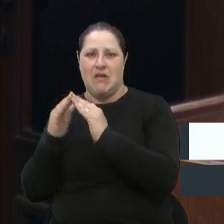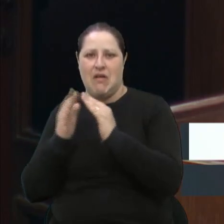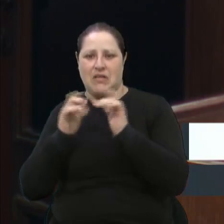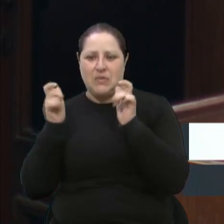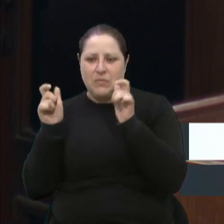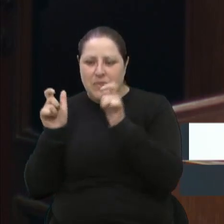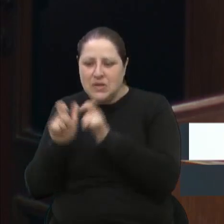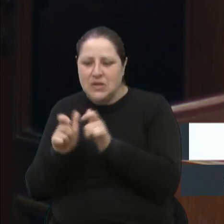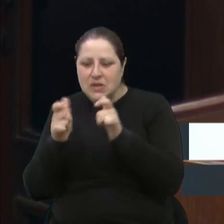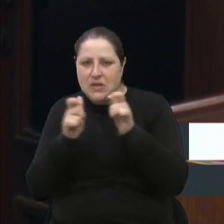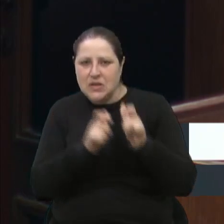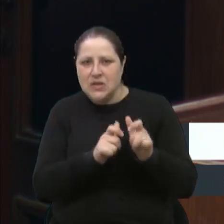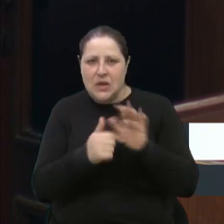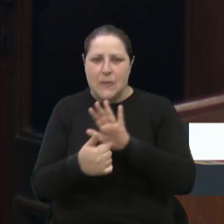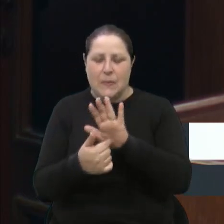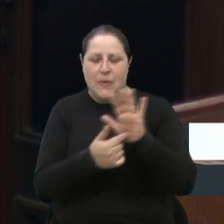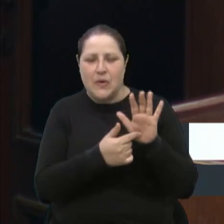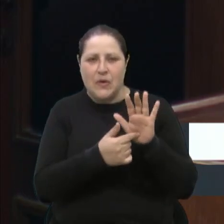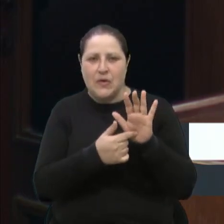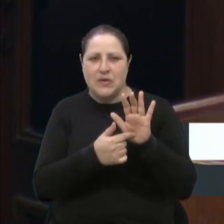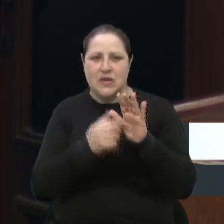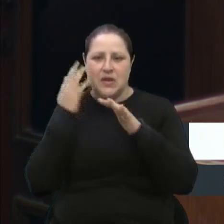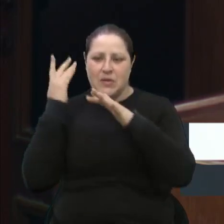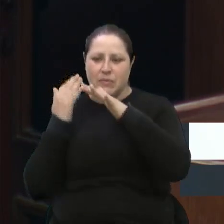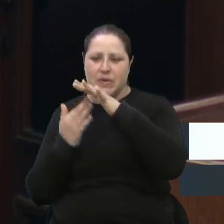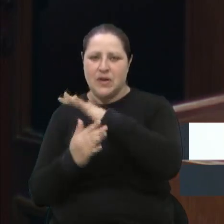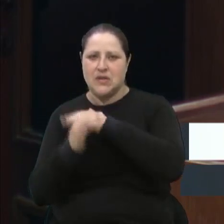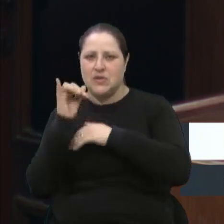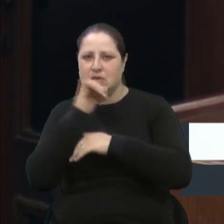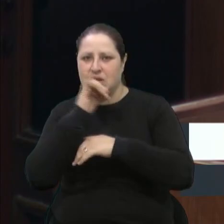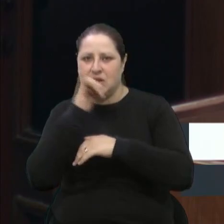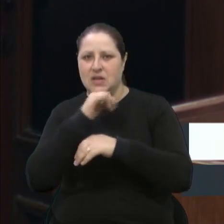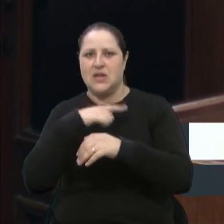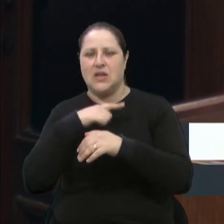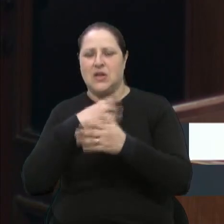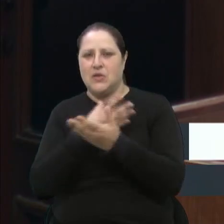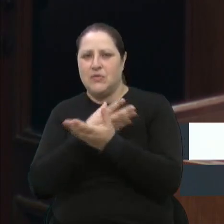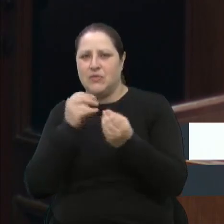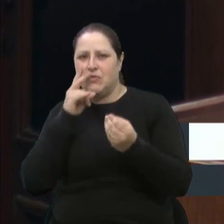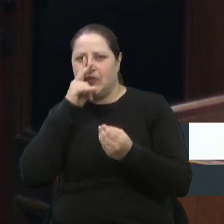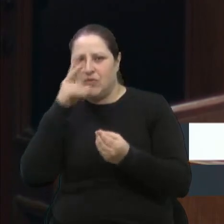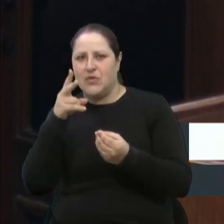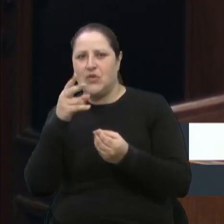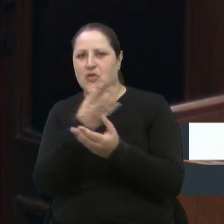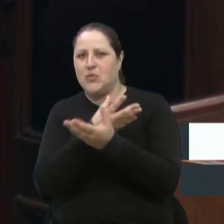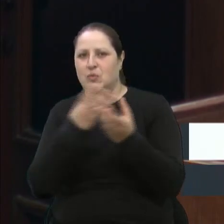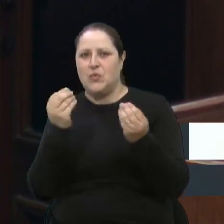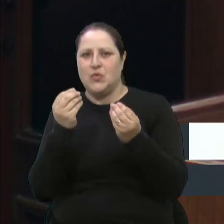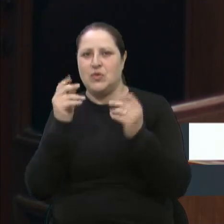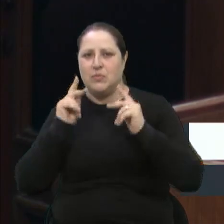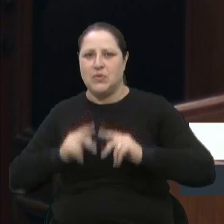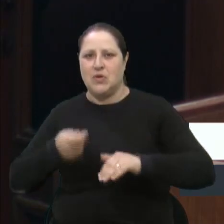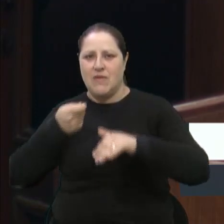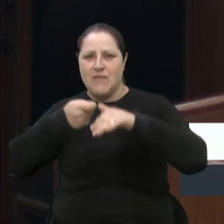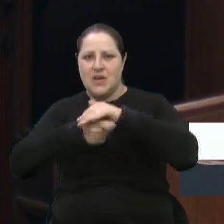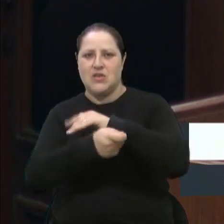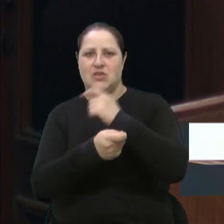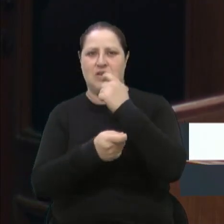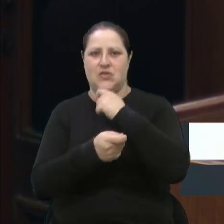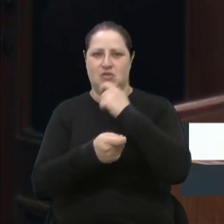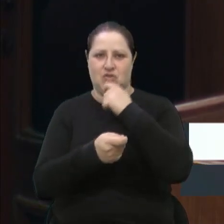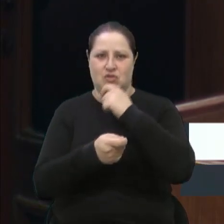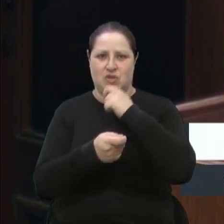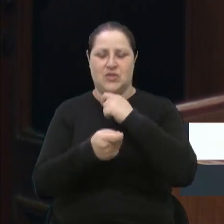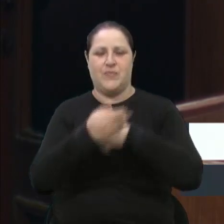então nós temos muito potencial, investidores que estão apostando em Caxias do Sul e o poder público ele só precisa